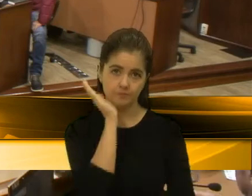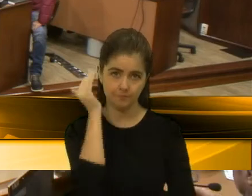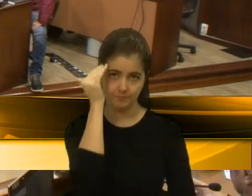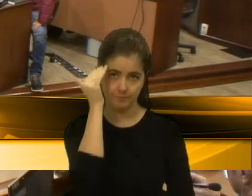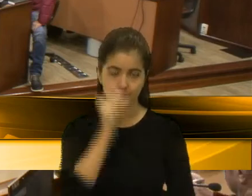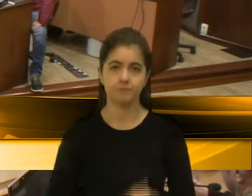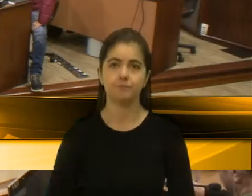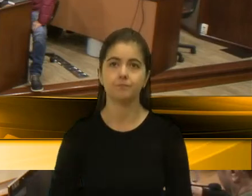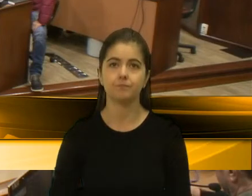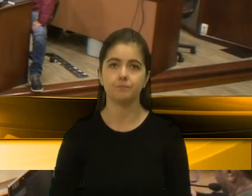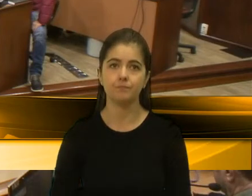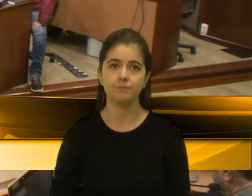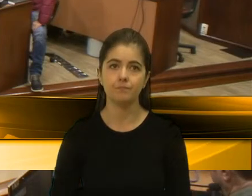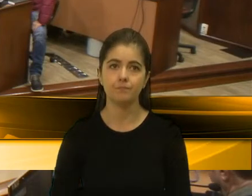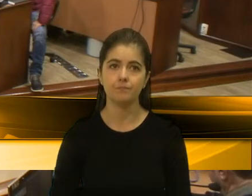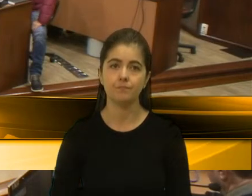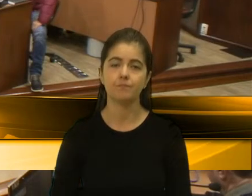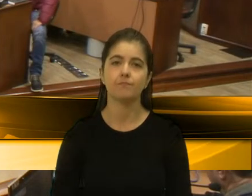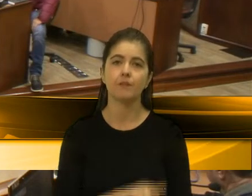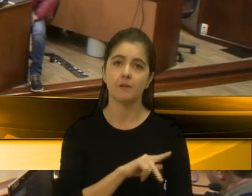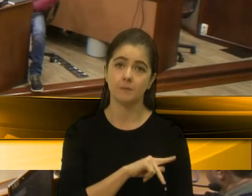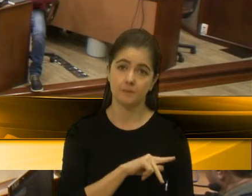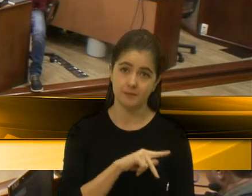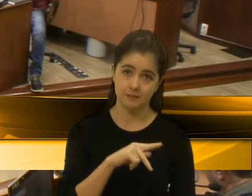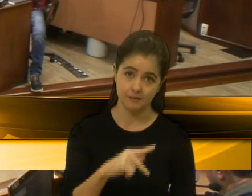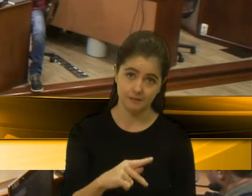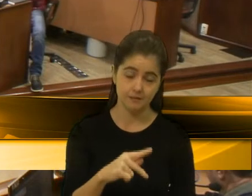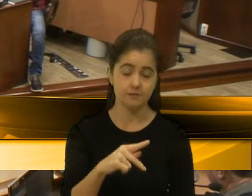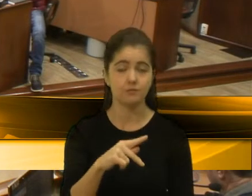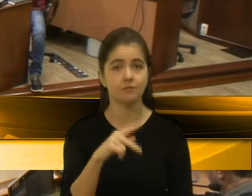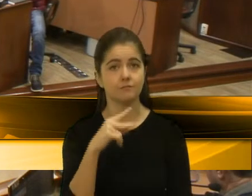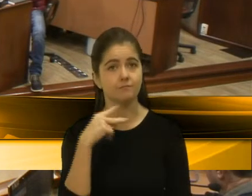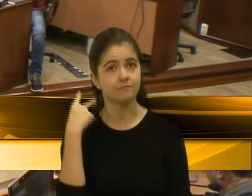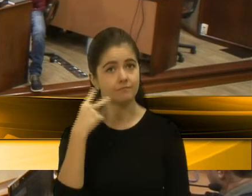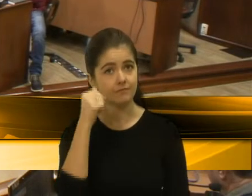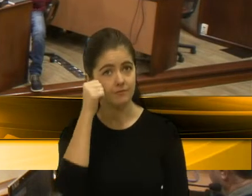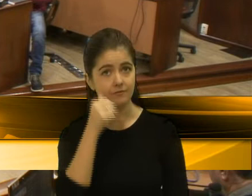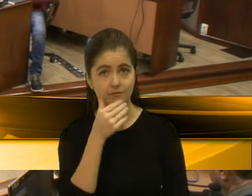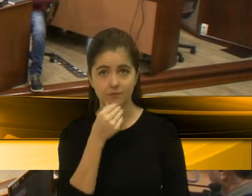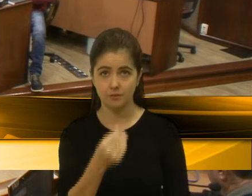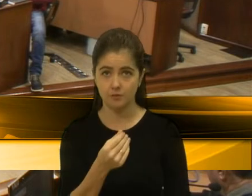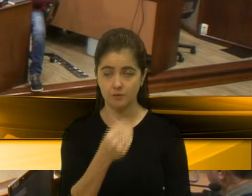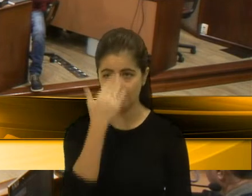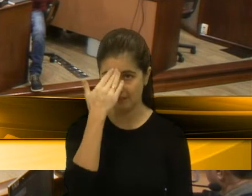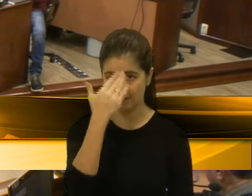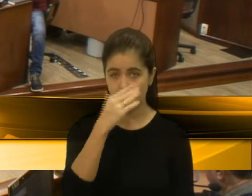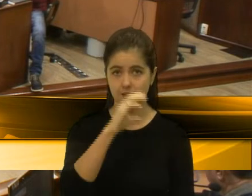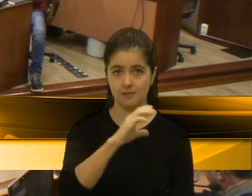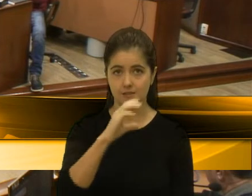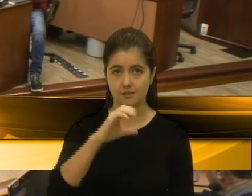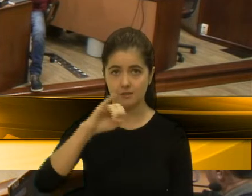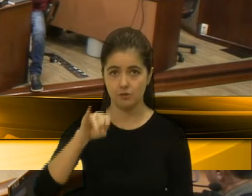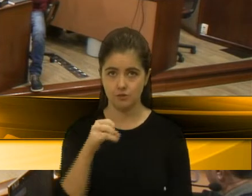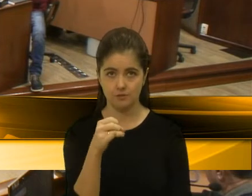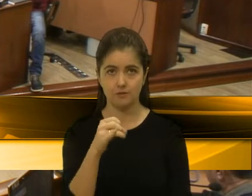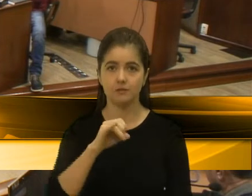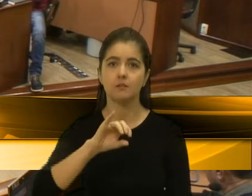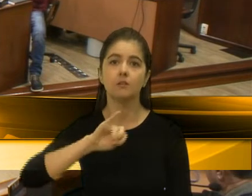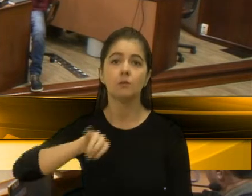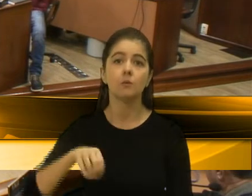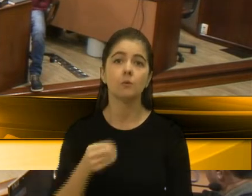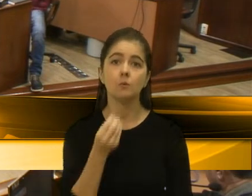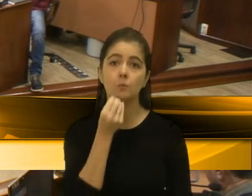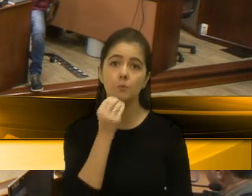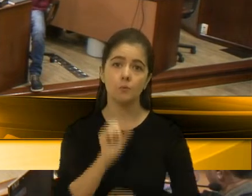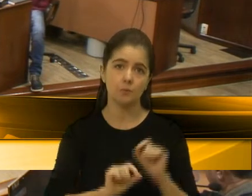Senhor Presidente, senhoras vereadoras, senhores vereadores, quero primeiramente agradecer a CCJ pela oportunidade e pela